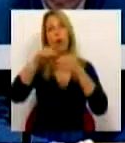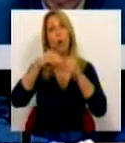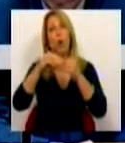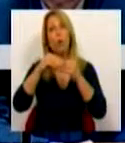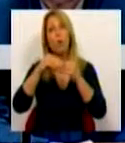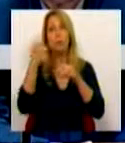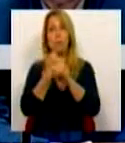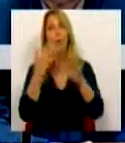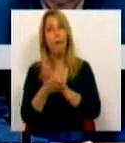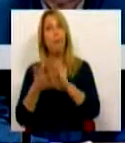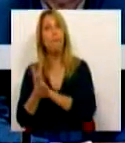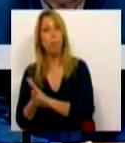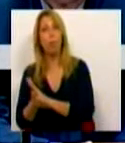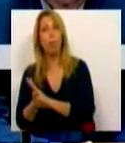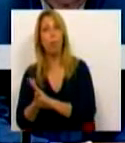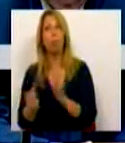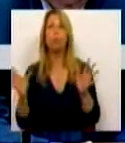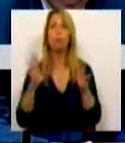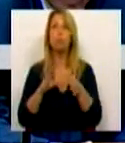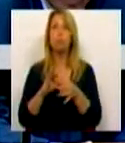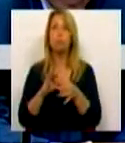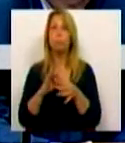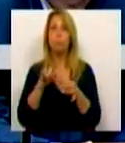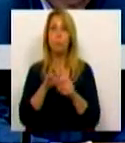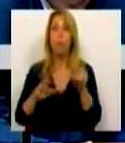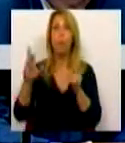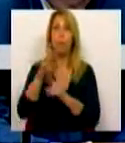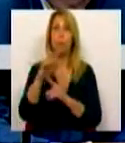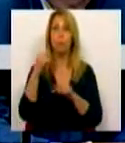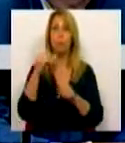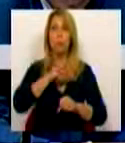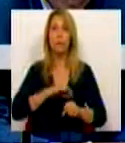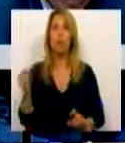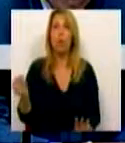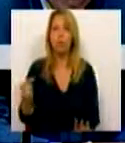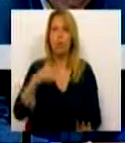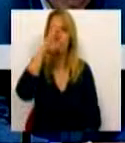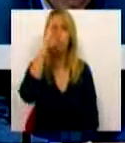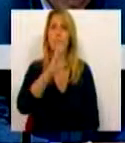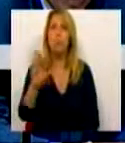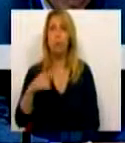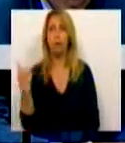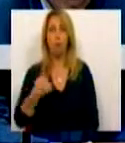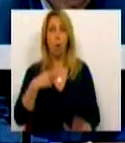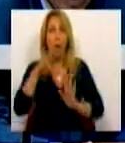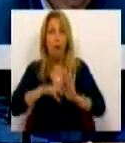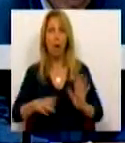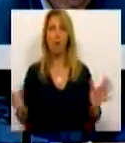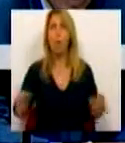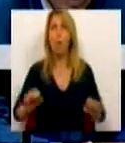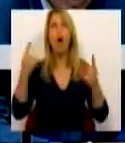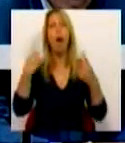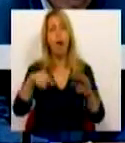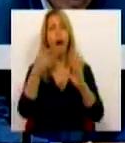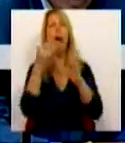matéria de emprego relativamente a este aumento do salário mínimo. Como sabe, não temos, por regra, estava no nosso programa